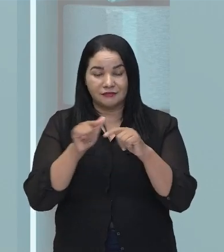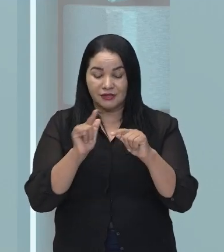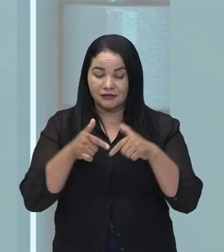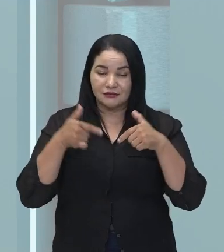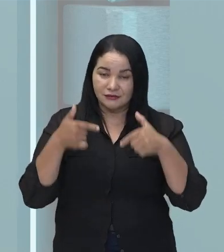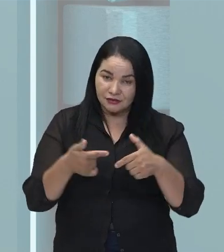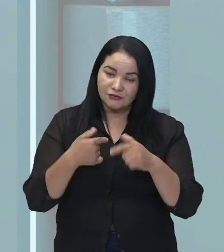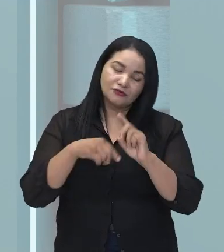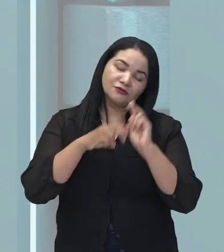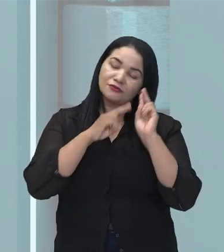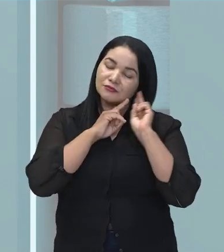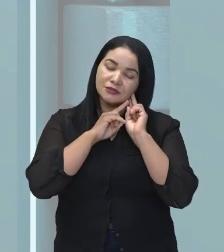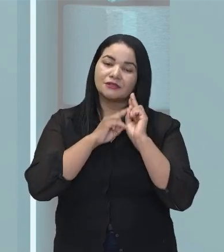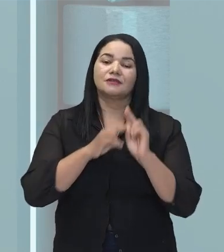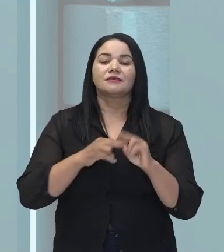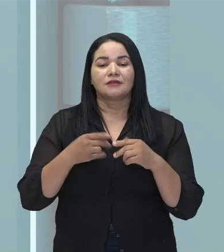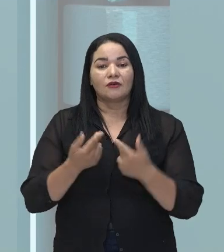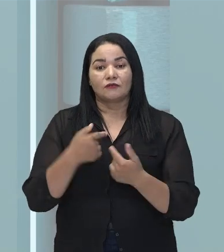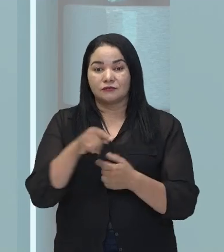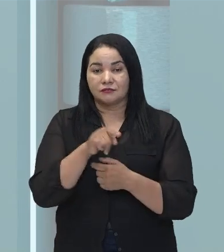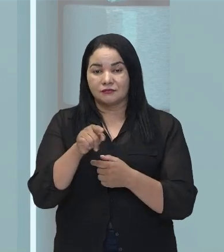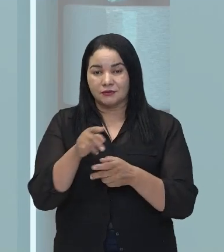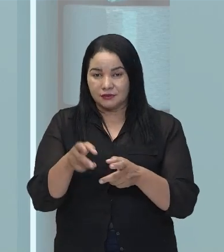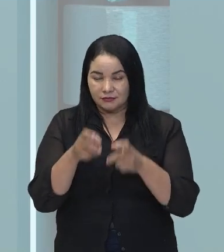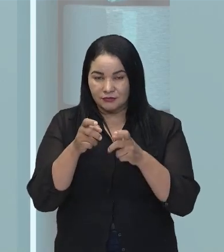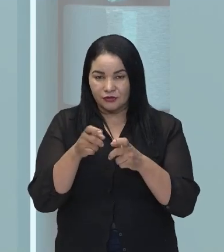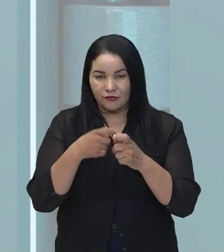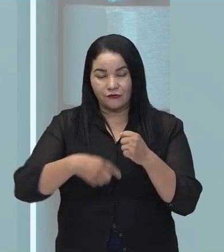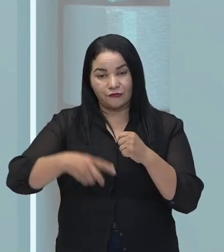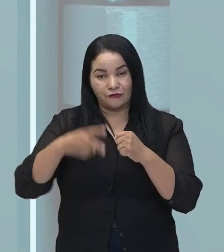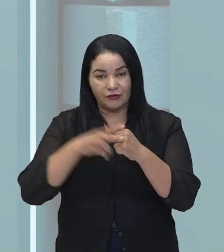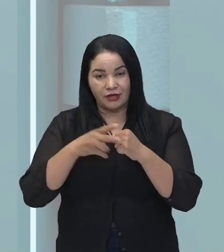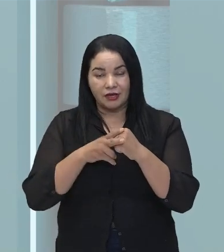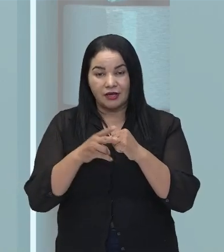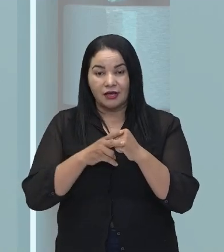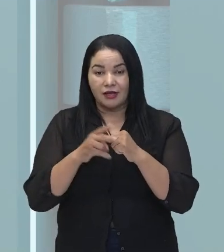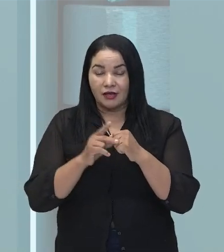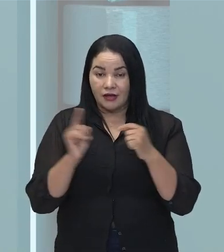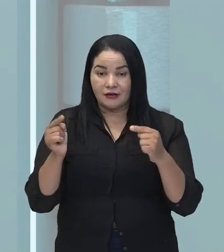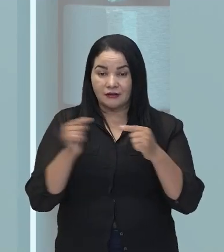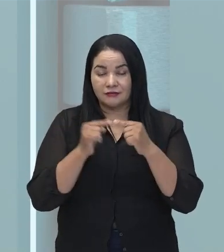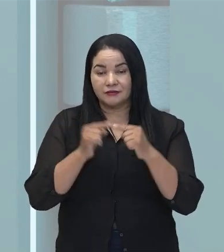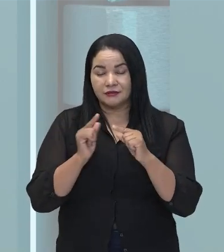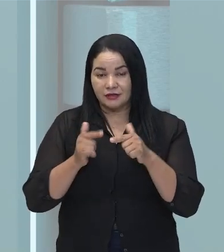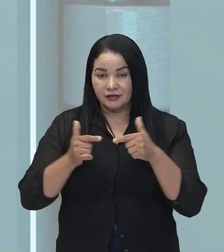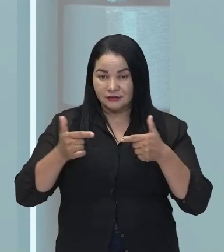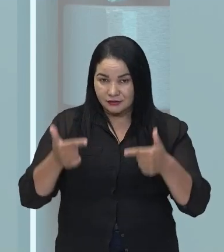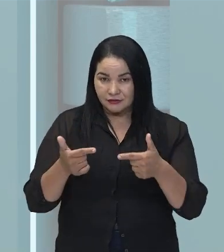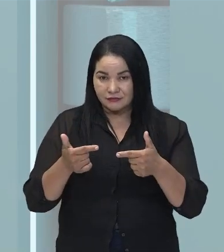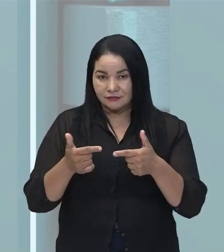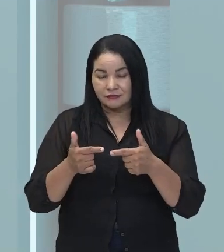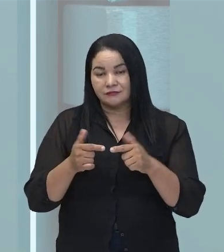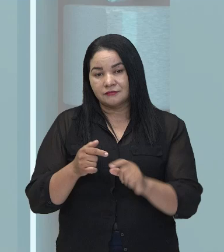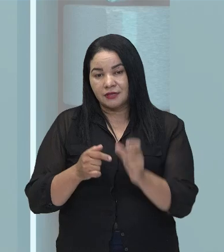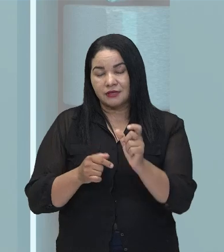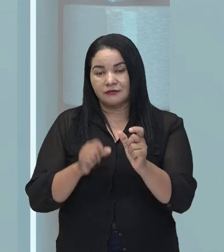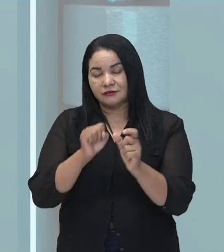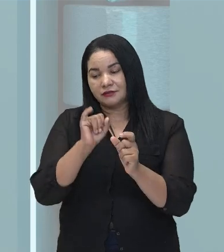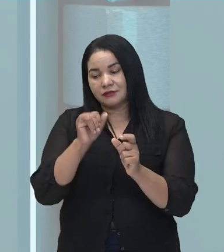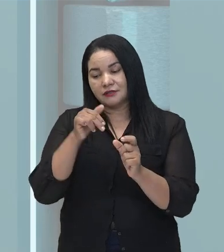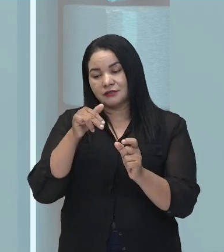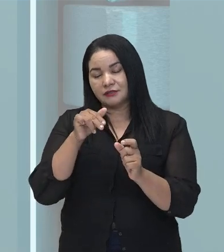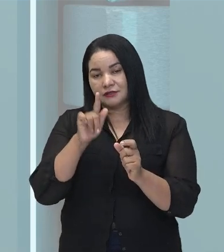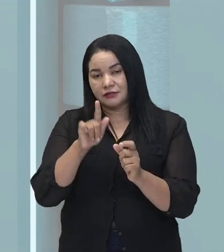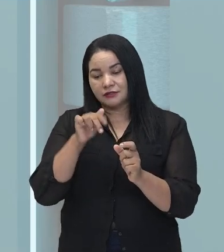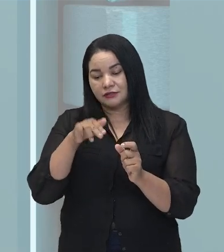Então, notaram que o verbo significativo vai trazer essa característica de verbos de ação. Verbos significativos. Verbos de